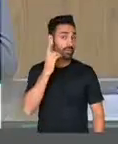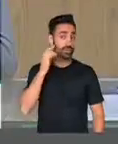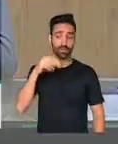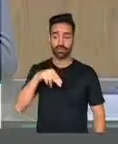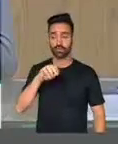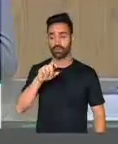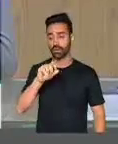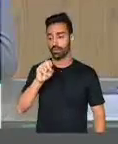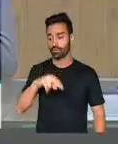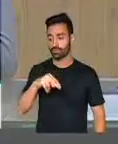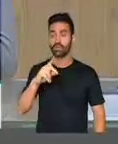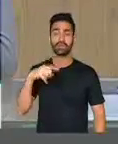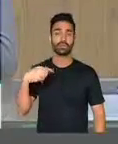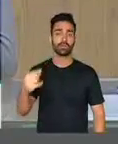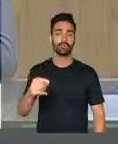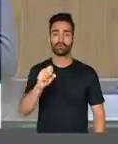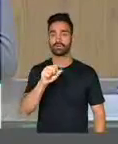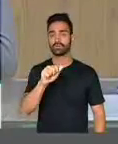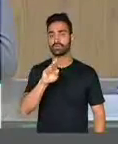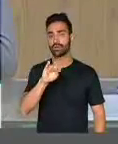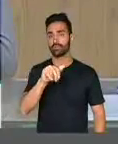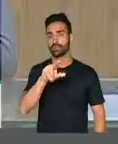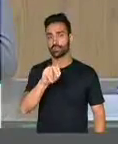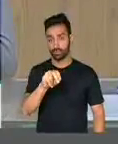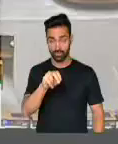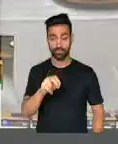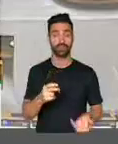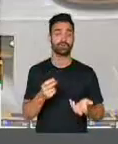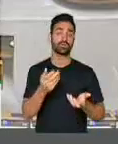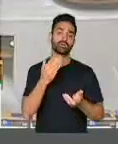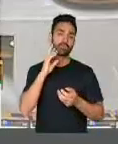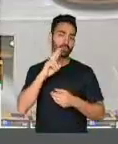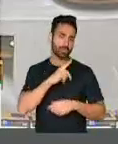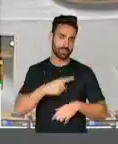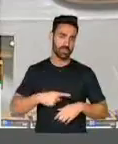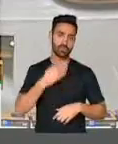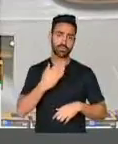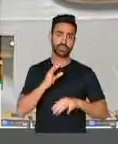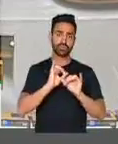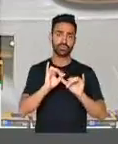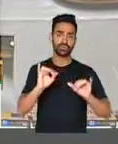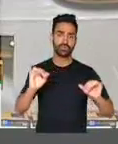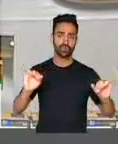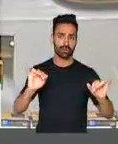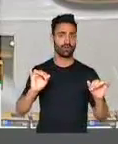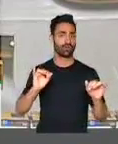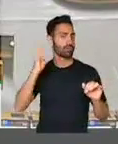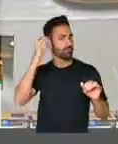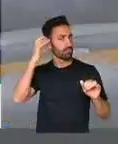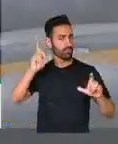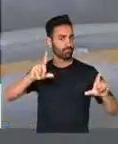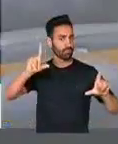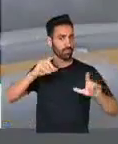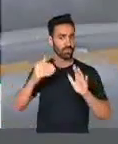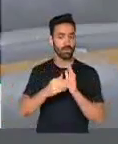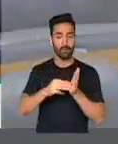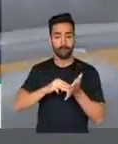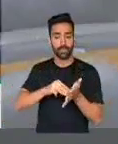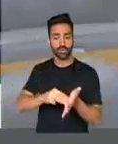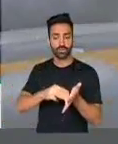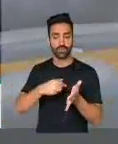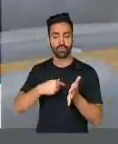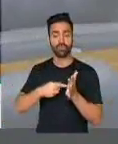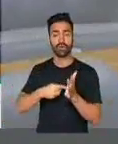Nelson Pelegrino e depois Cabo Sabino. Senhor presidente, queria que fosse divulgado na voz do Brasil, nos análises desta casa, uma moção que agora